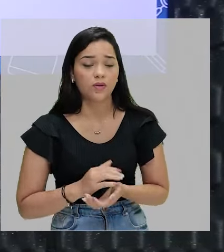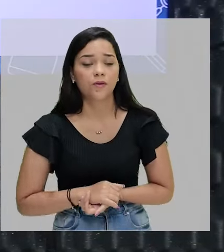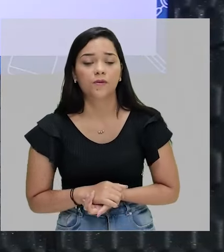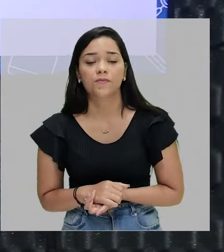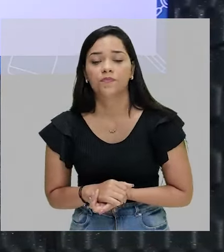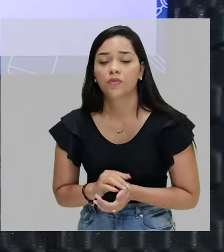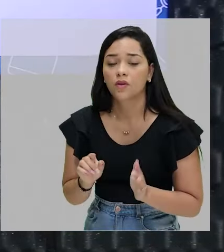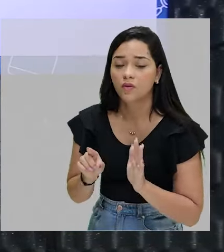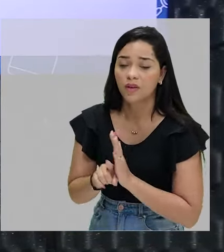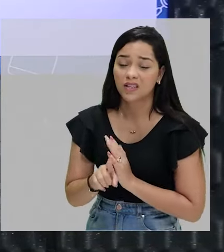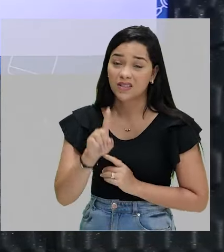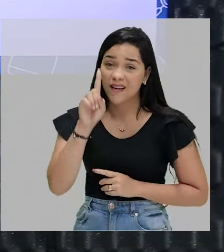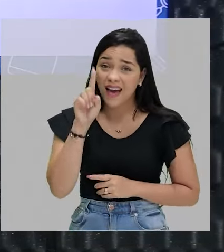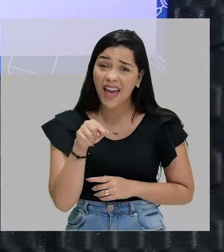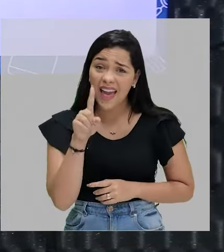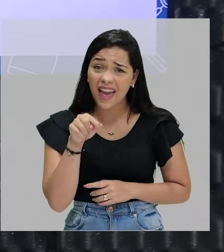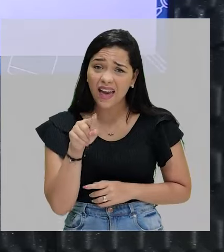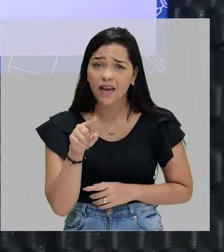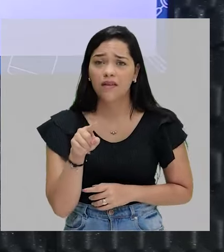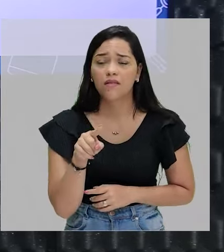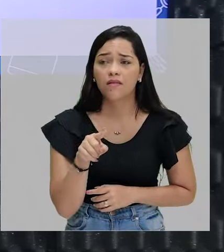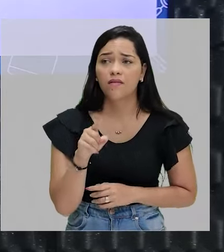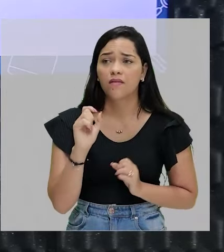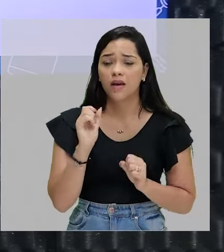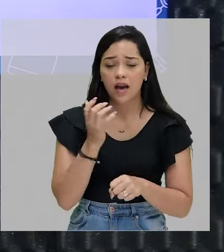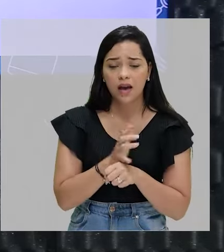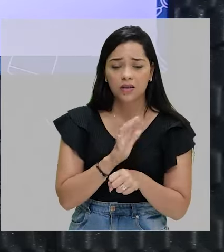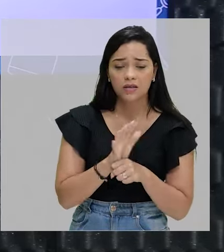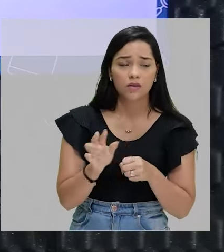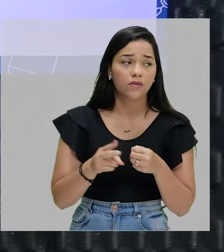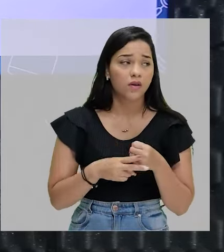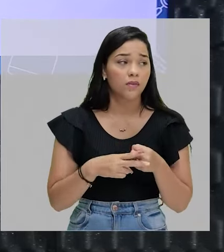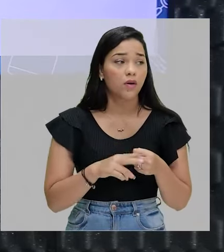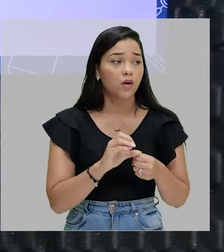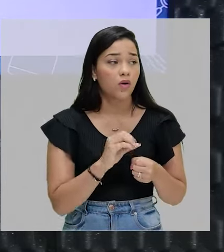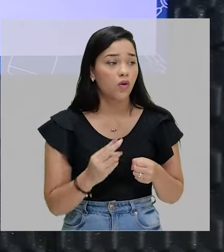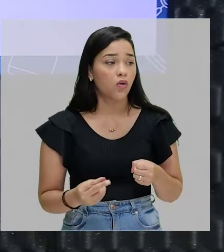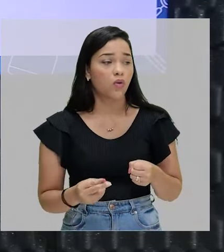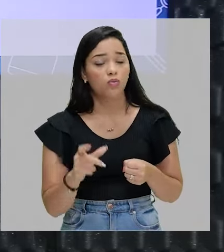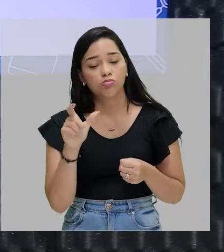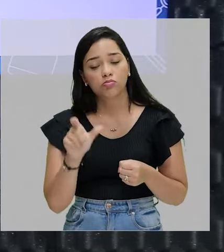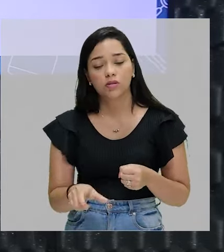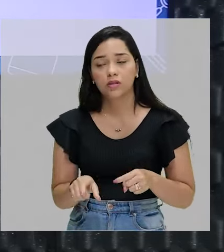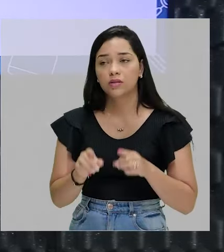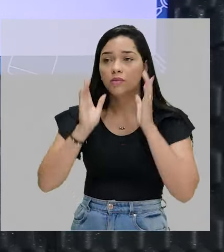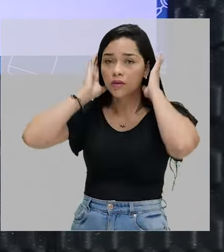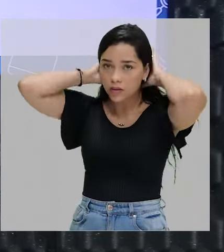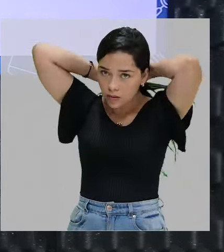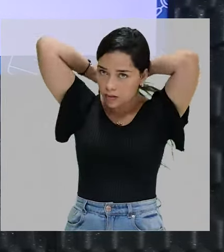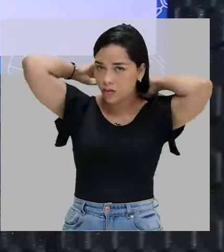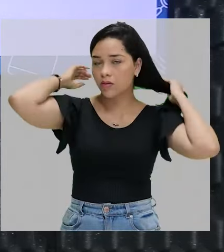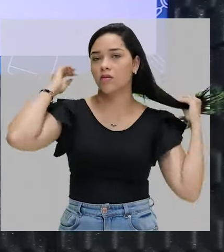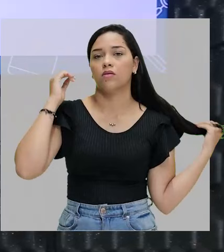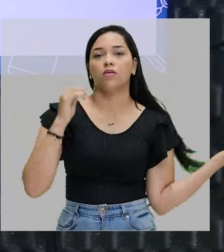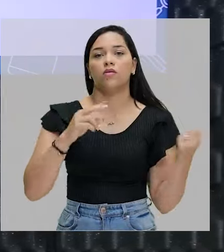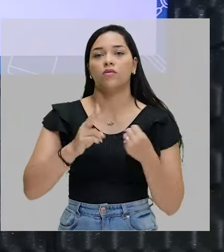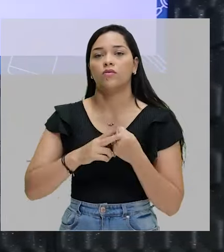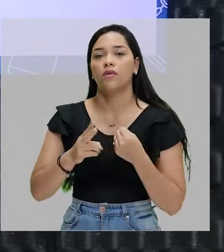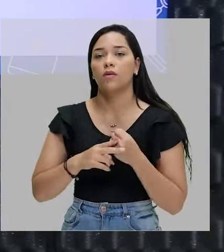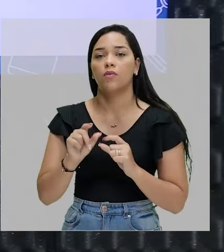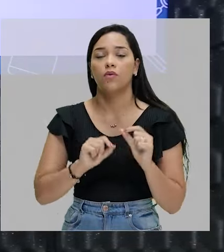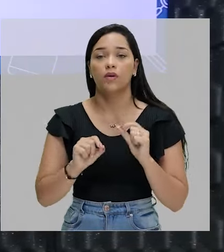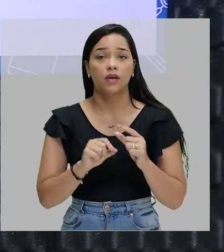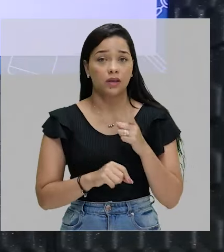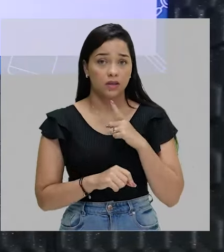gente, o verso é sangue. Eu posso ter ação verbal e eu posso só ter um estado. E aqui, o verbo ser é um verbo